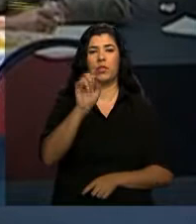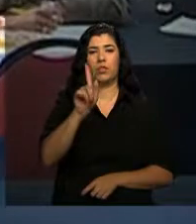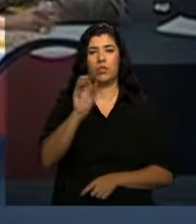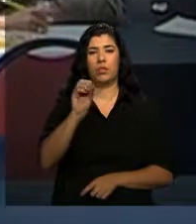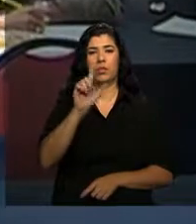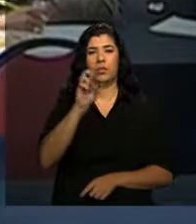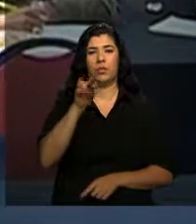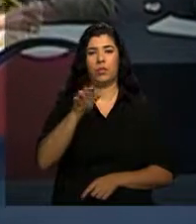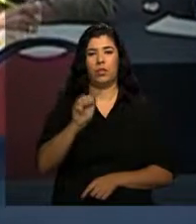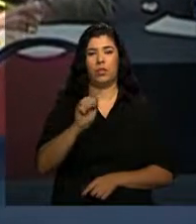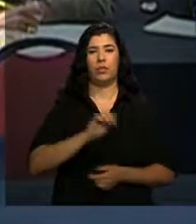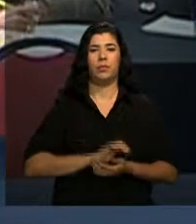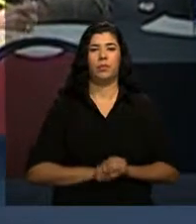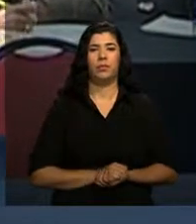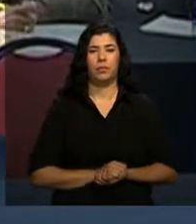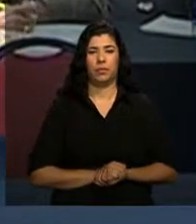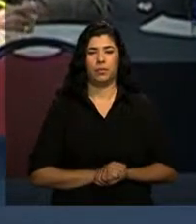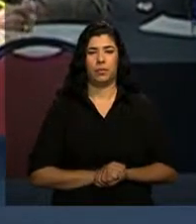da Silva.